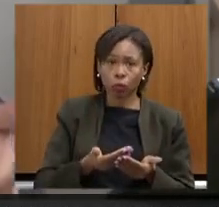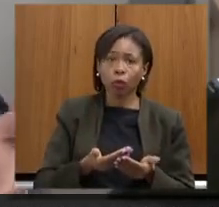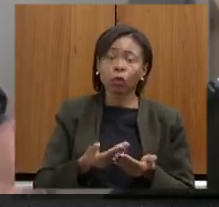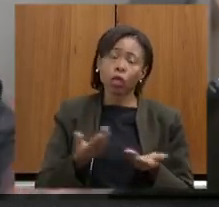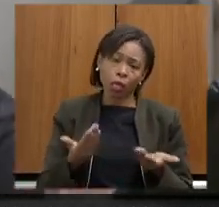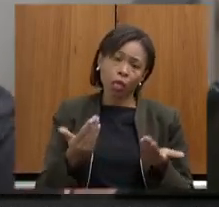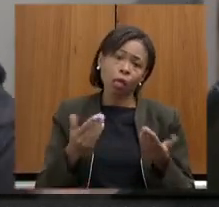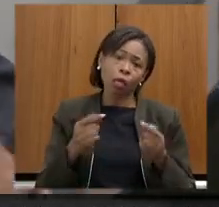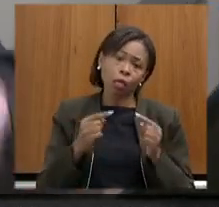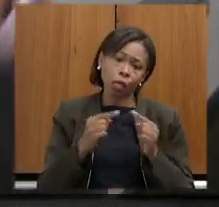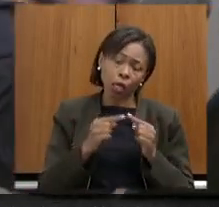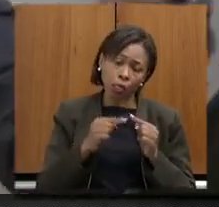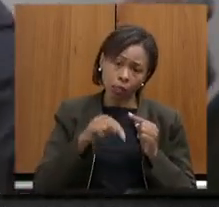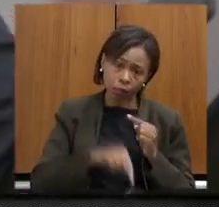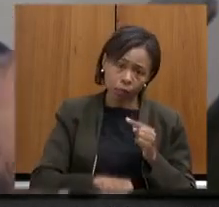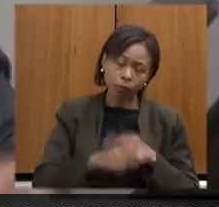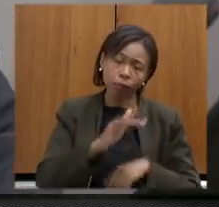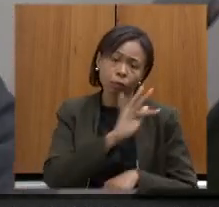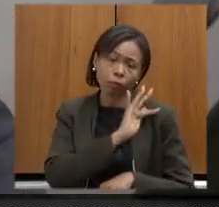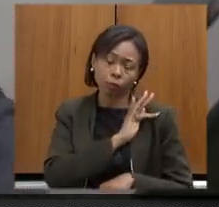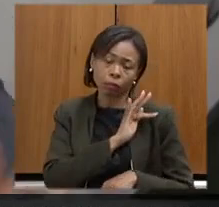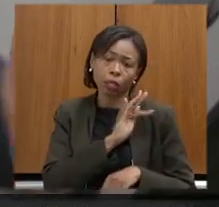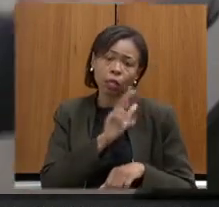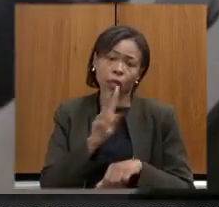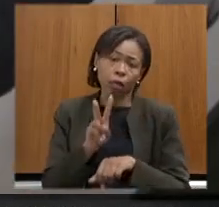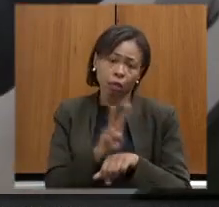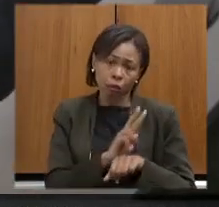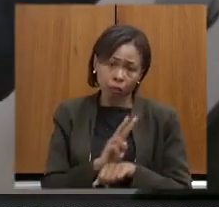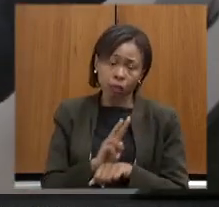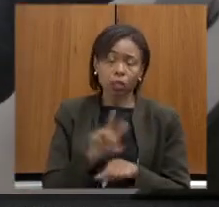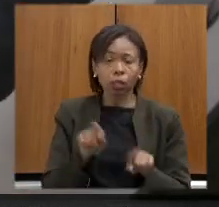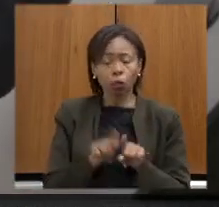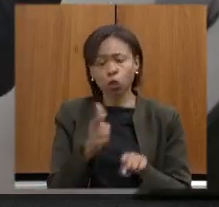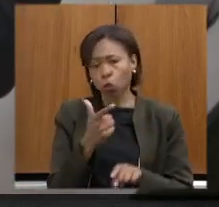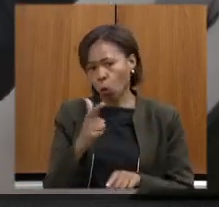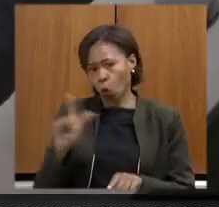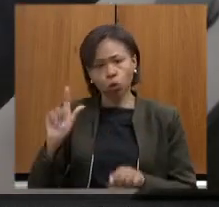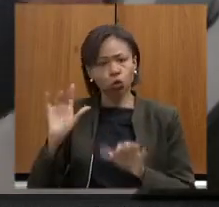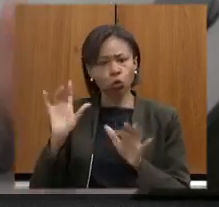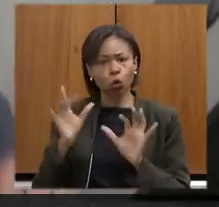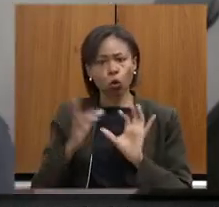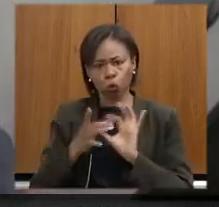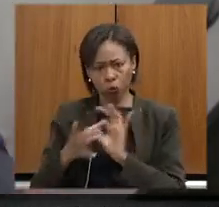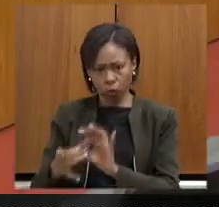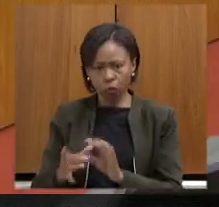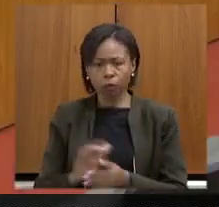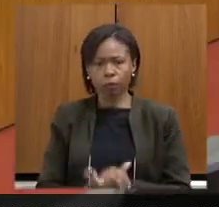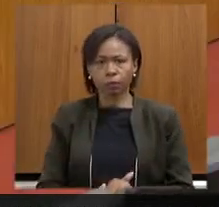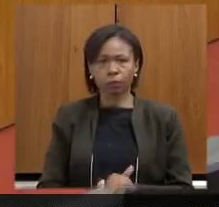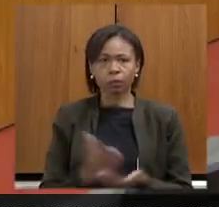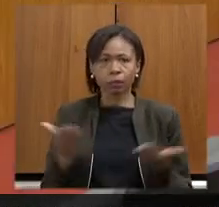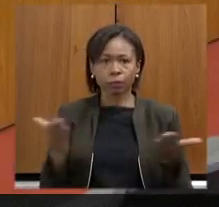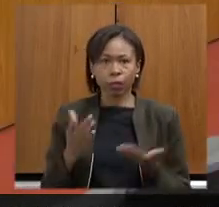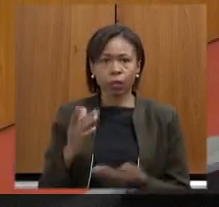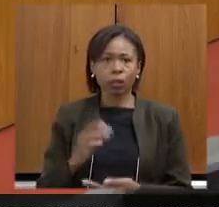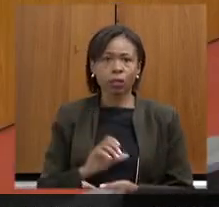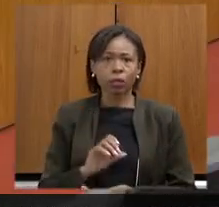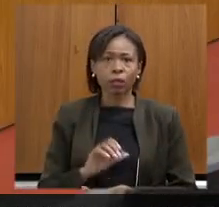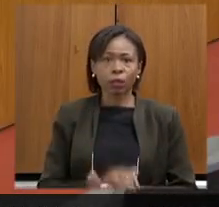com a Assembleia que tem a ver com todo o contexto eu passo a palavra agora ao deputado Gustavo Santana para suas considerações finais